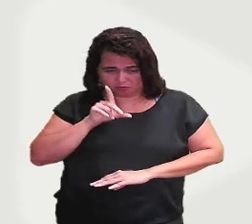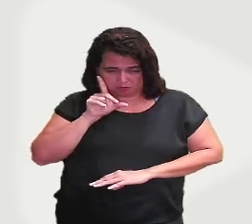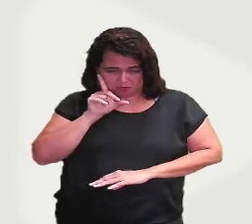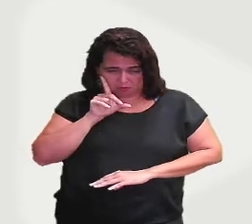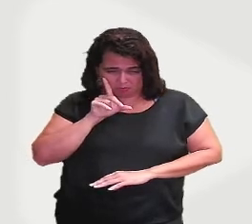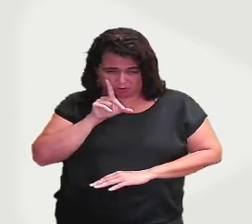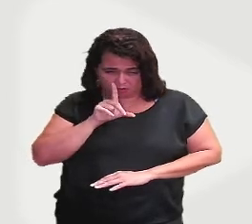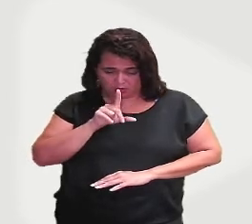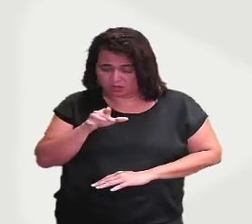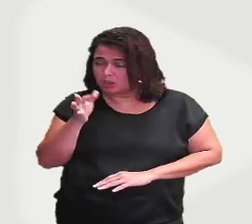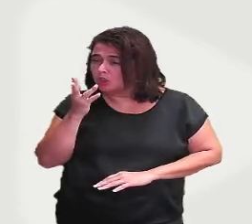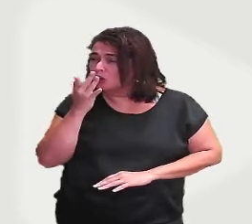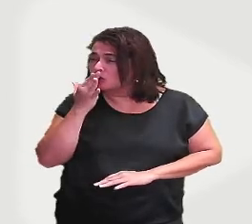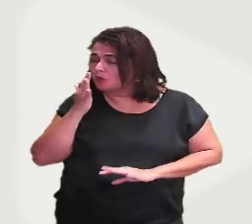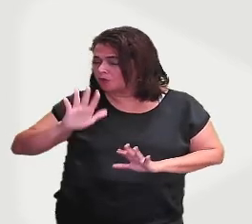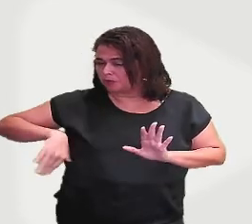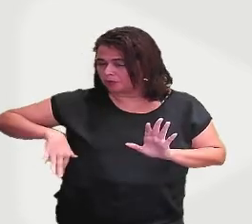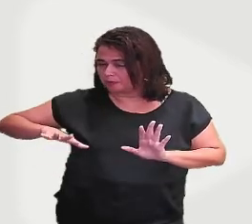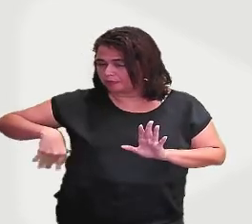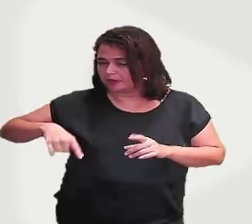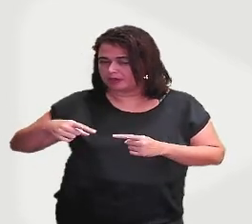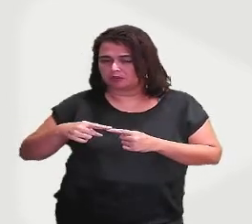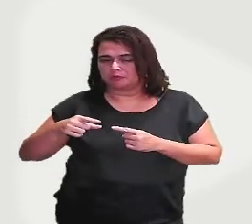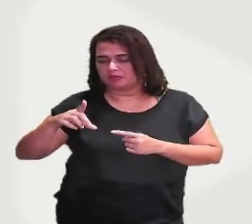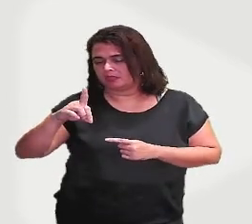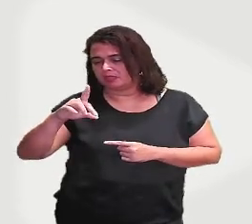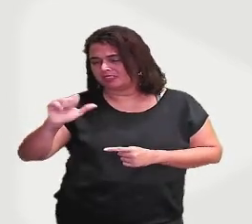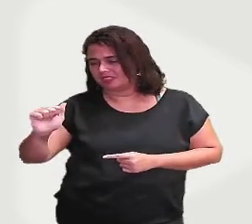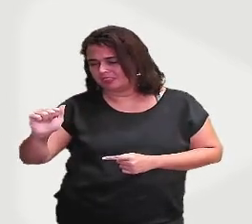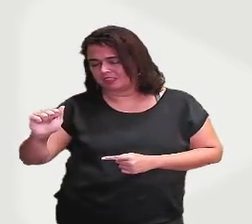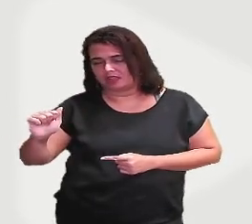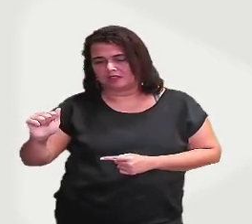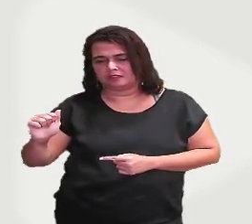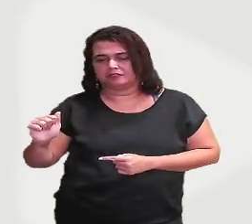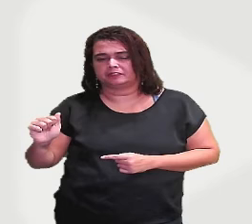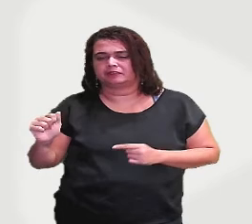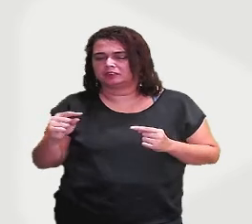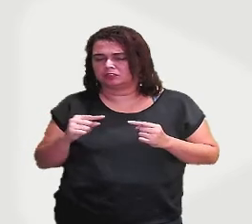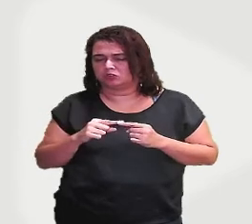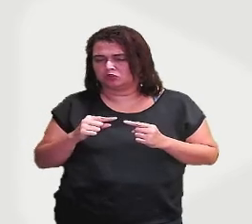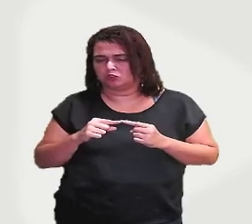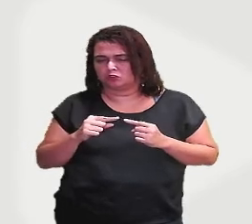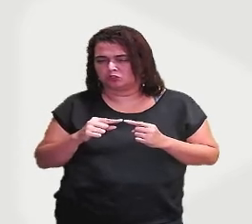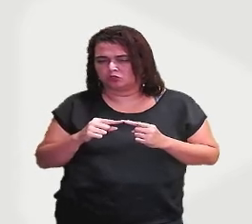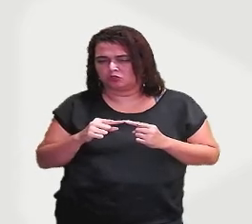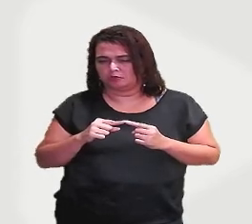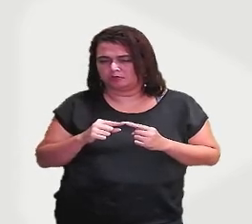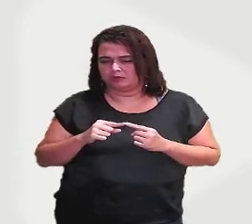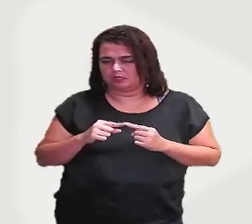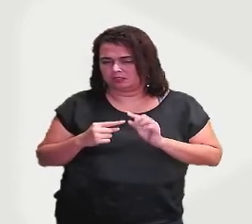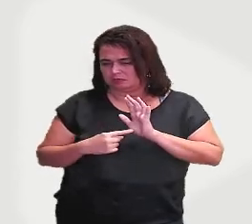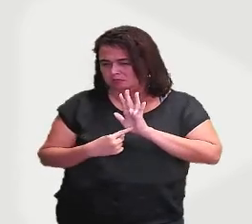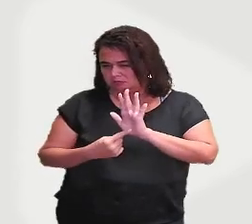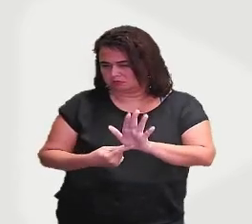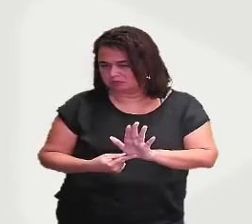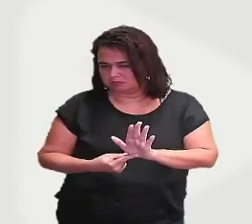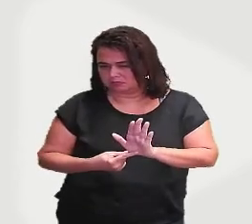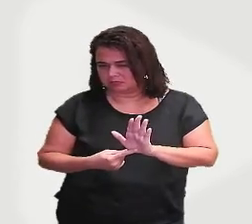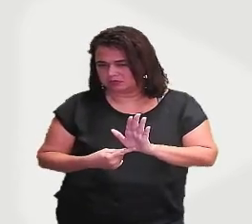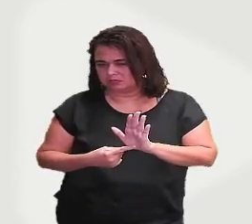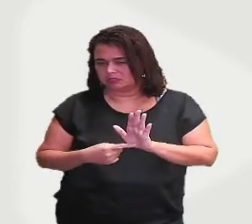praia. Manuel Bandeira. Então, esse da. Tá tendo uma combinação aí com o pronome demonstrativo? Não, né?